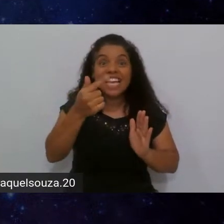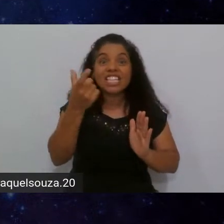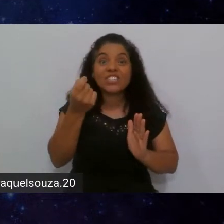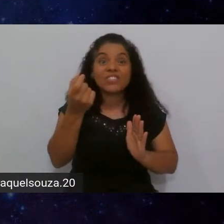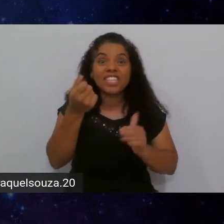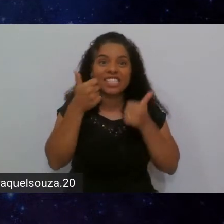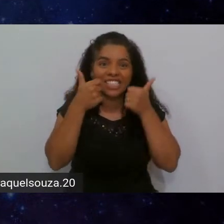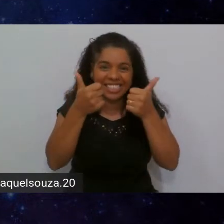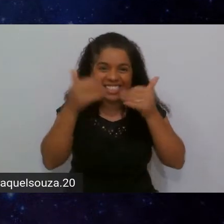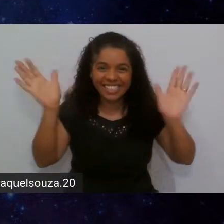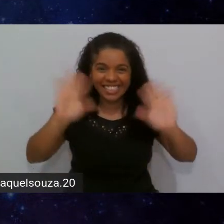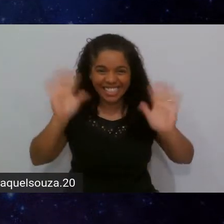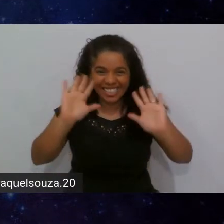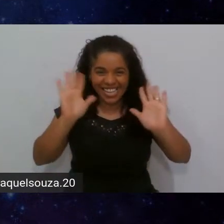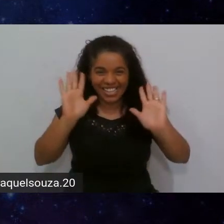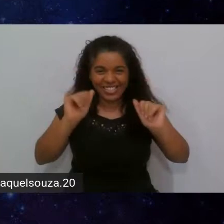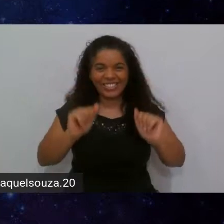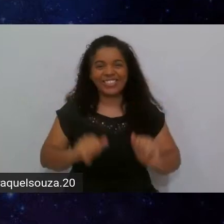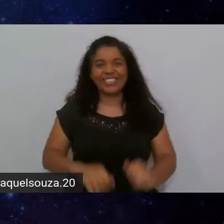tchau tchau